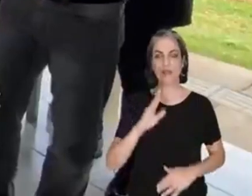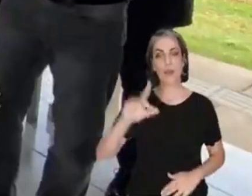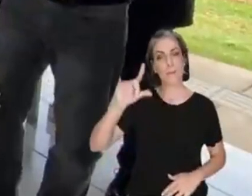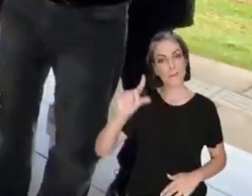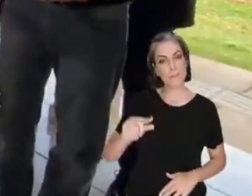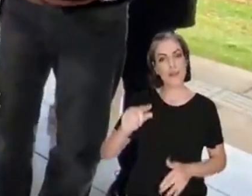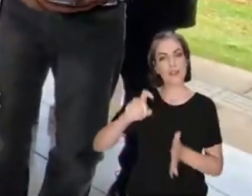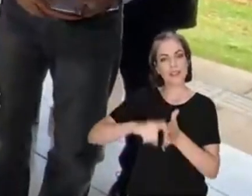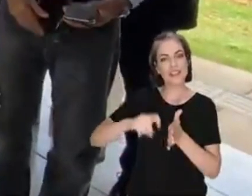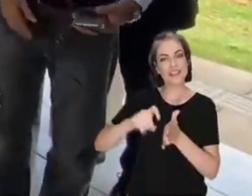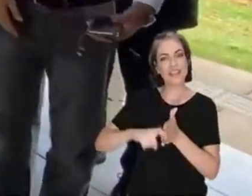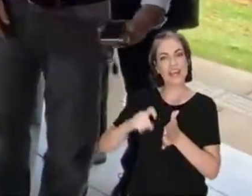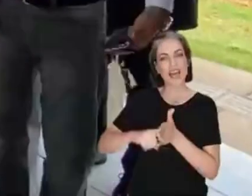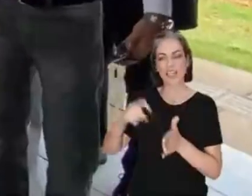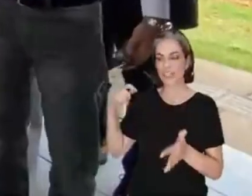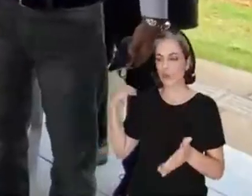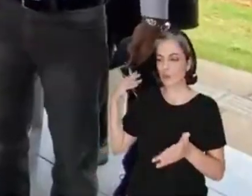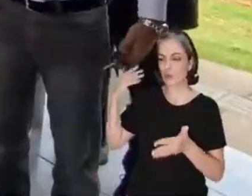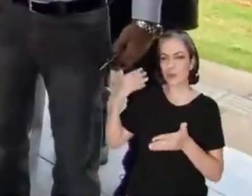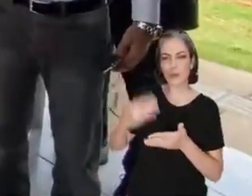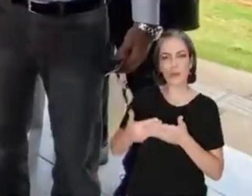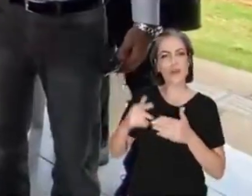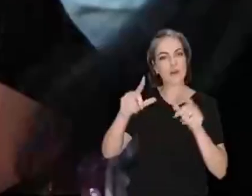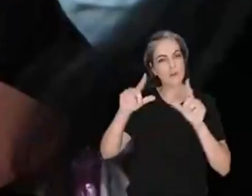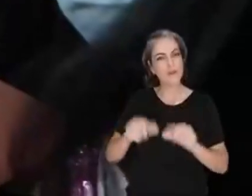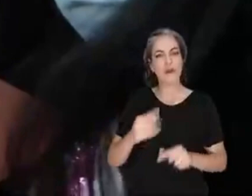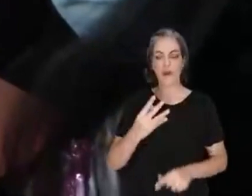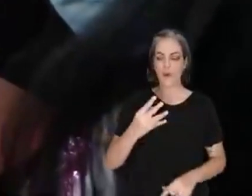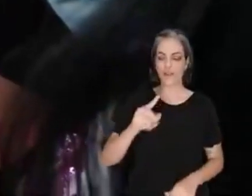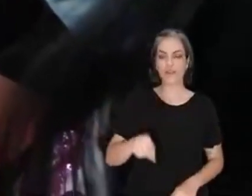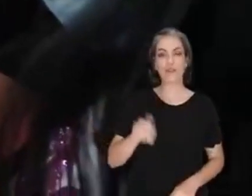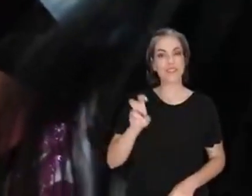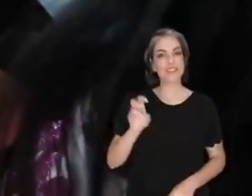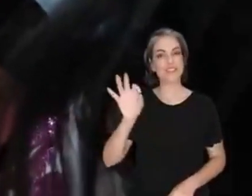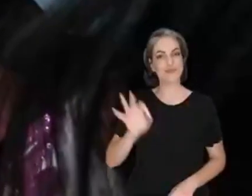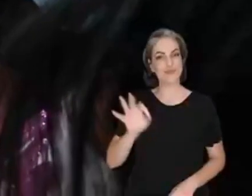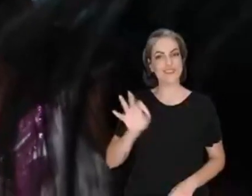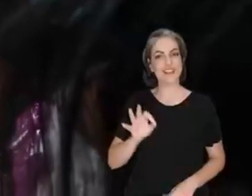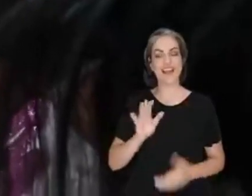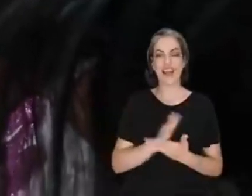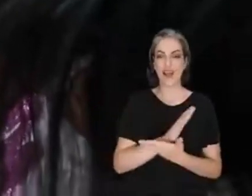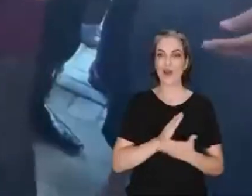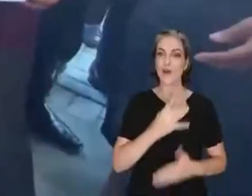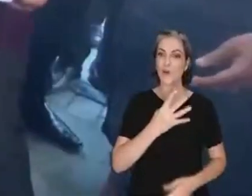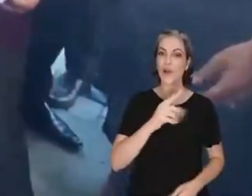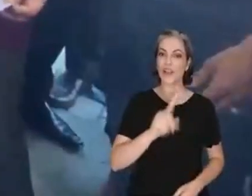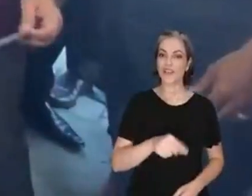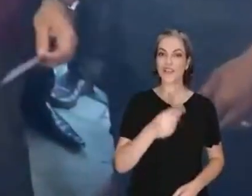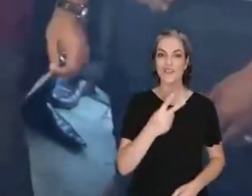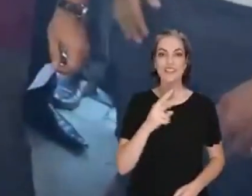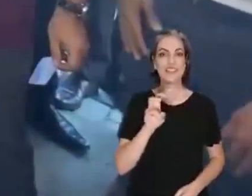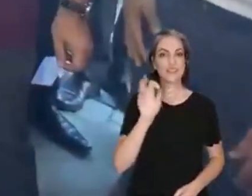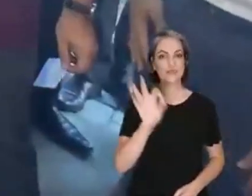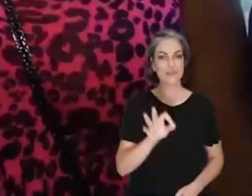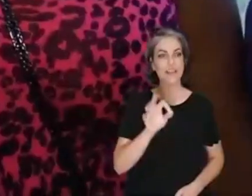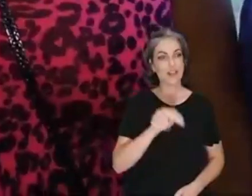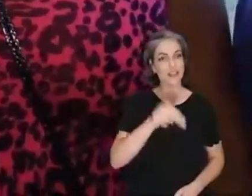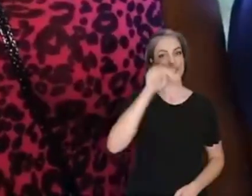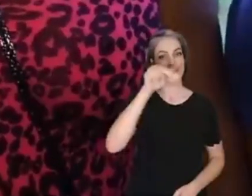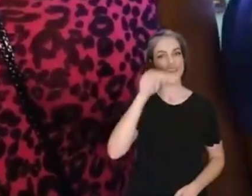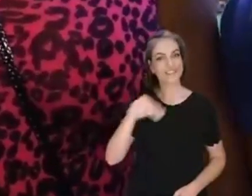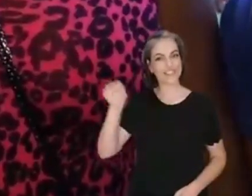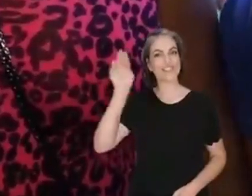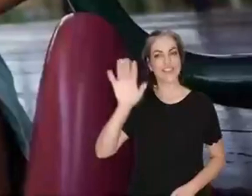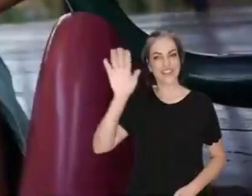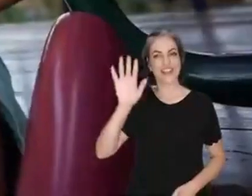taxa de juros da nossa história. 4,5%, chegando a 4,25% no Norte e